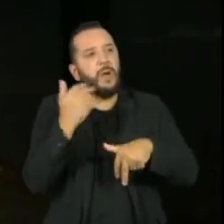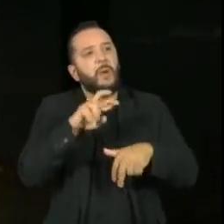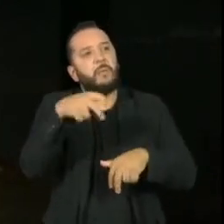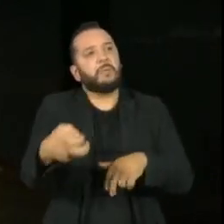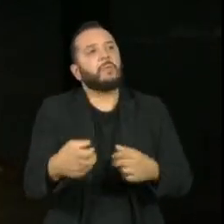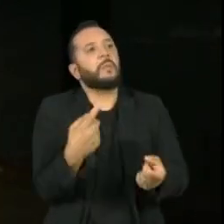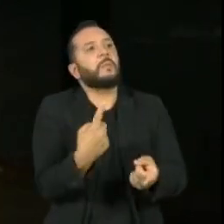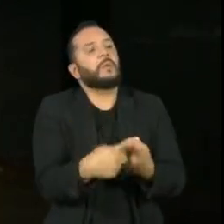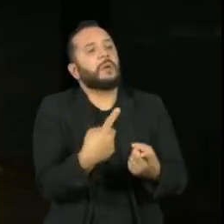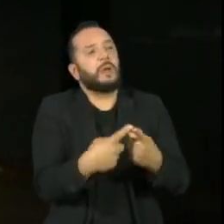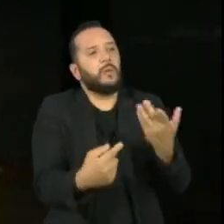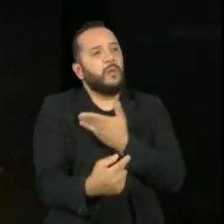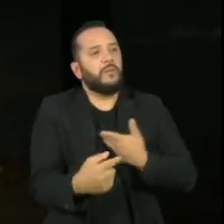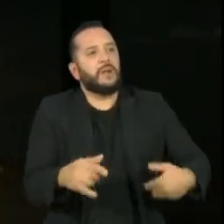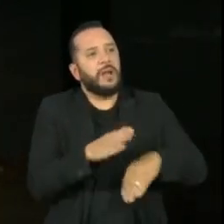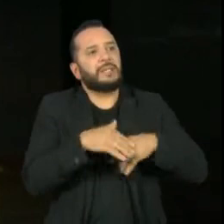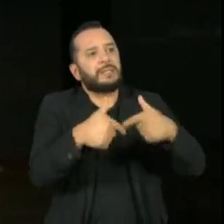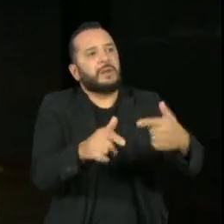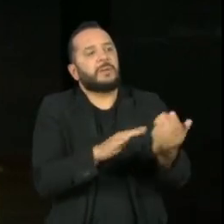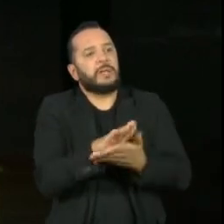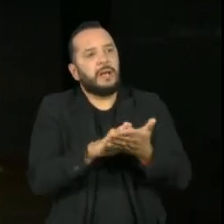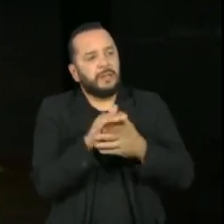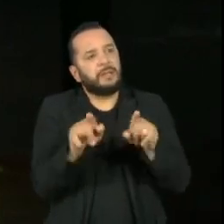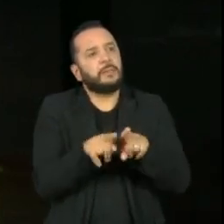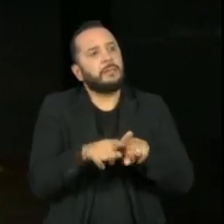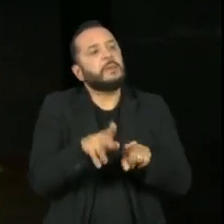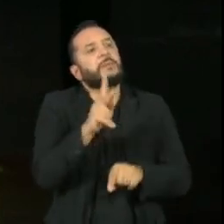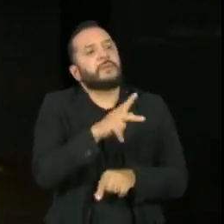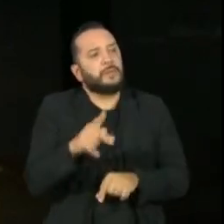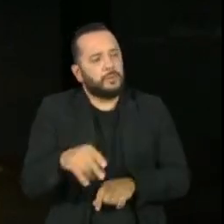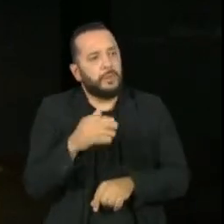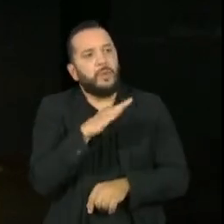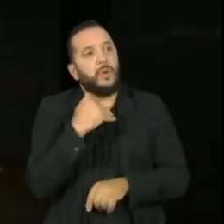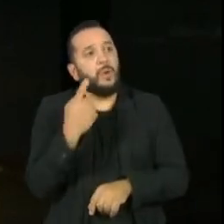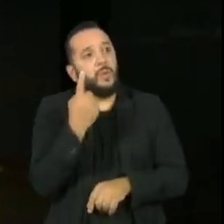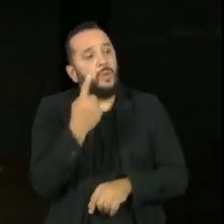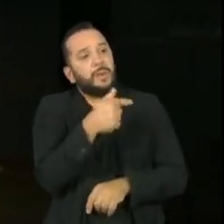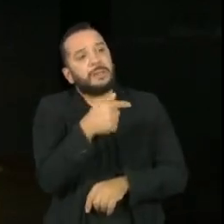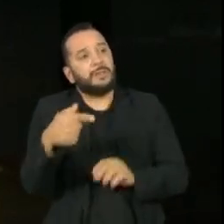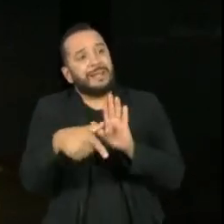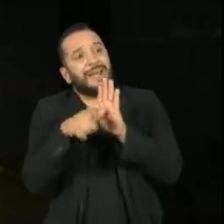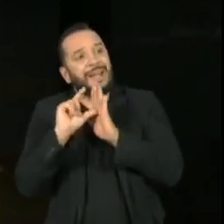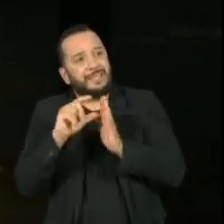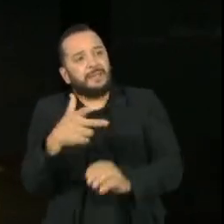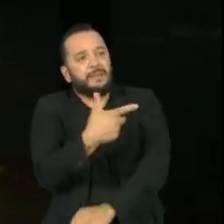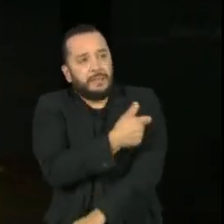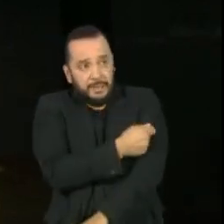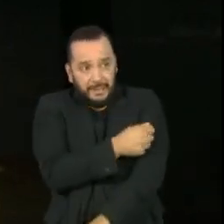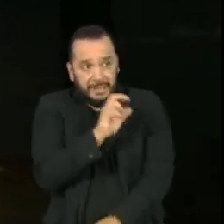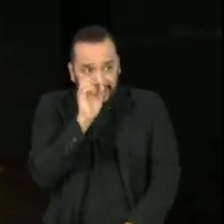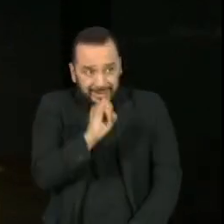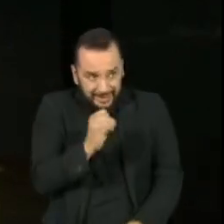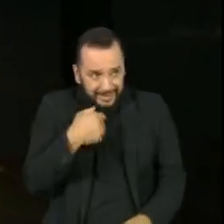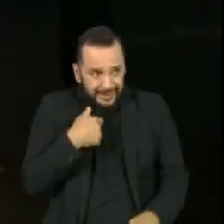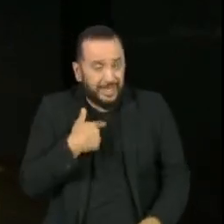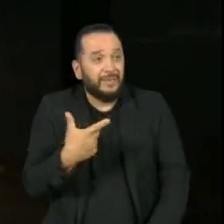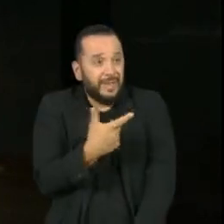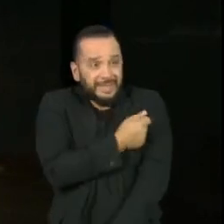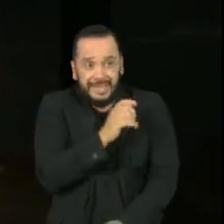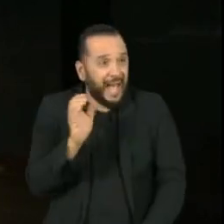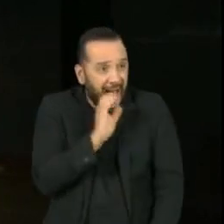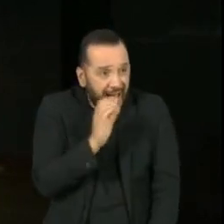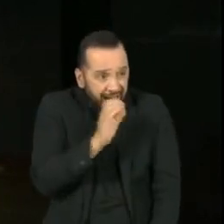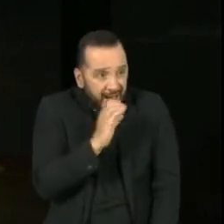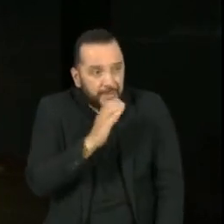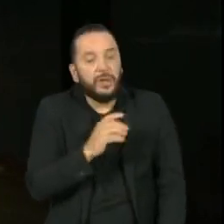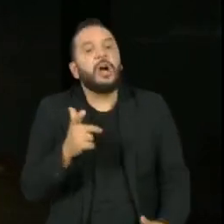e, entre elas, o nosso professor aqui, que morreu uma semana antes de tomar a vacina. Portanto, se a vacina tivesse sido concedida a ele,